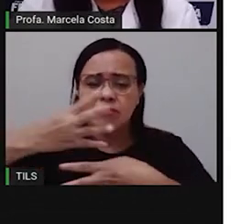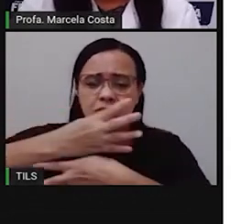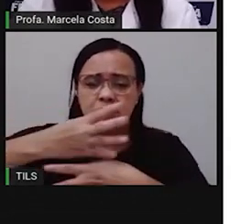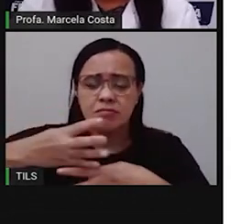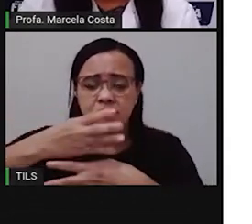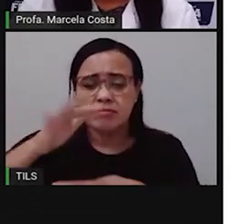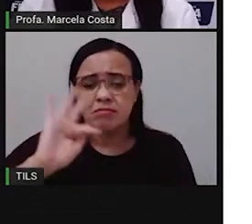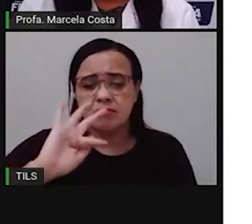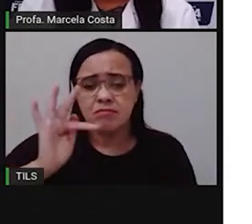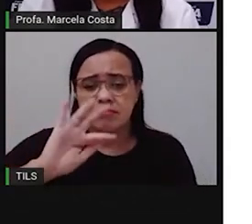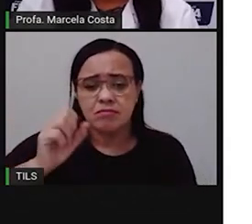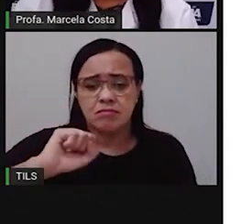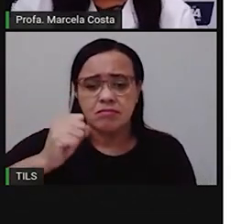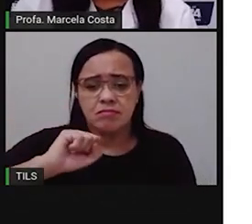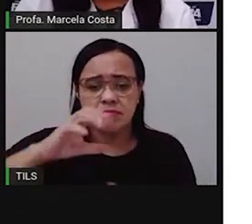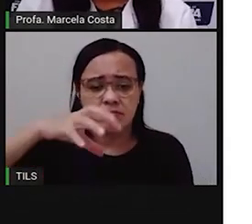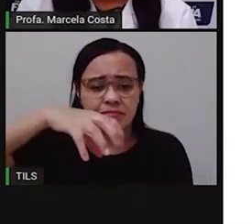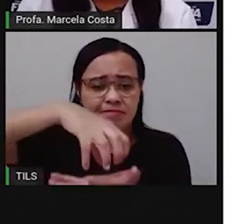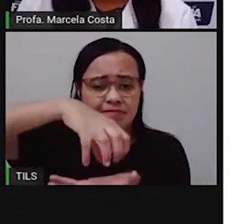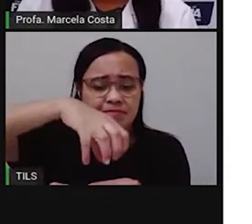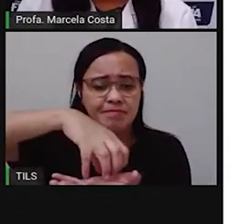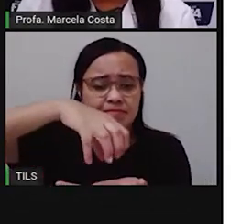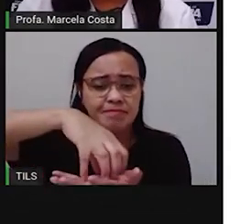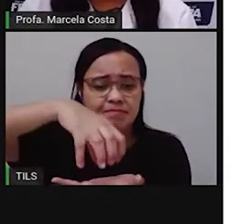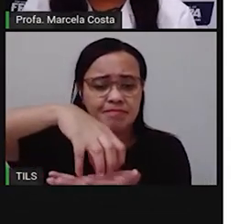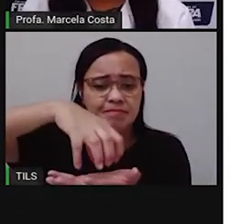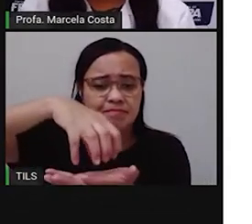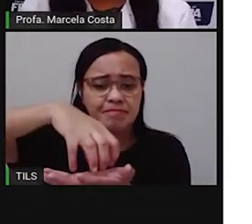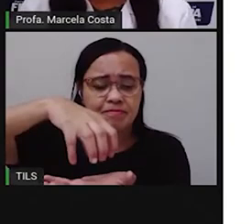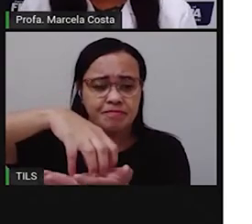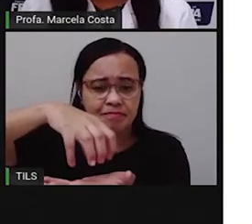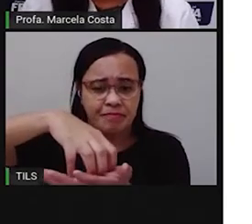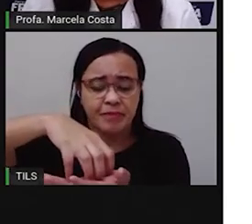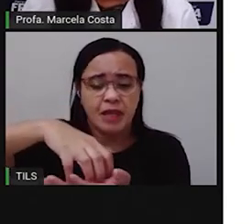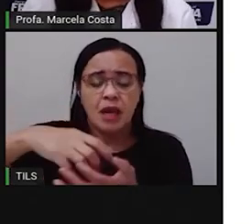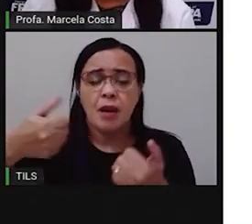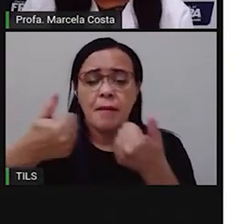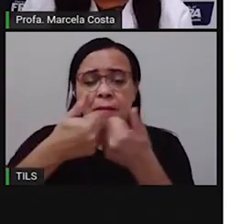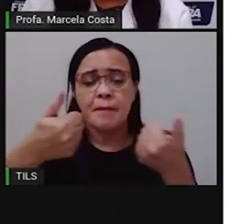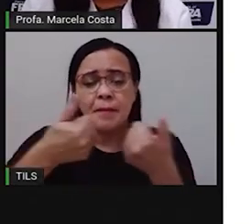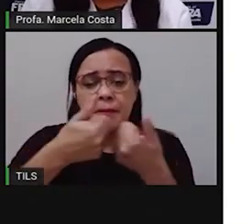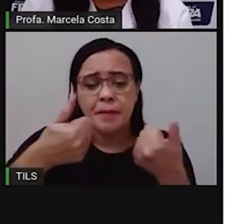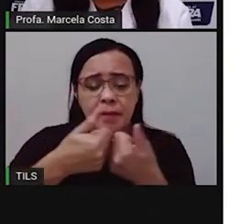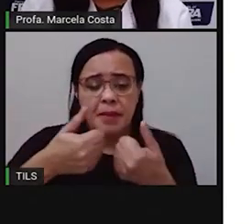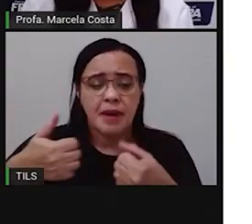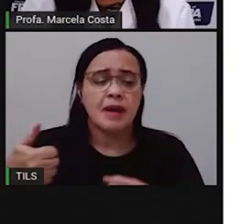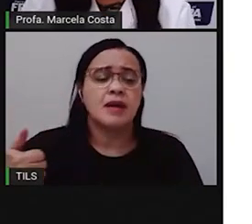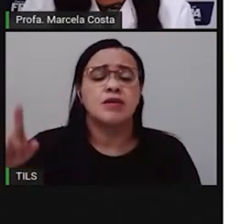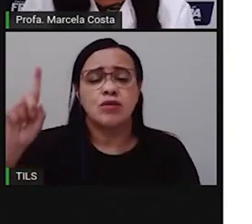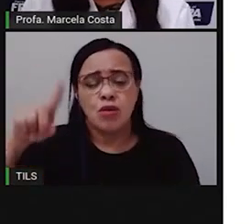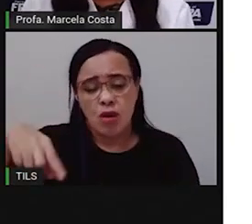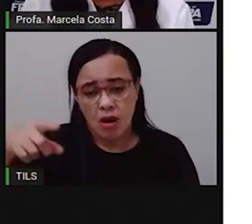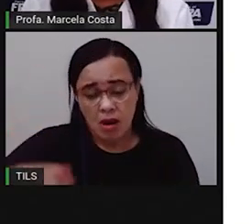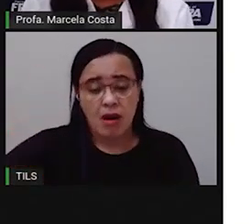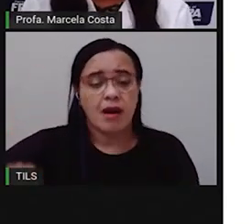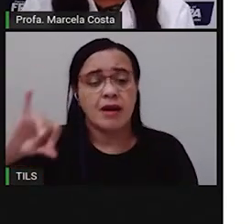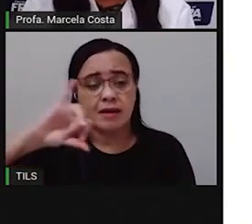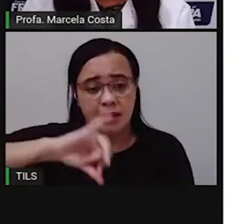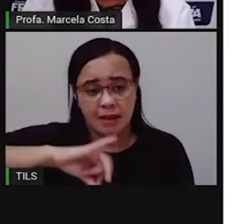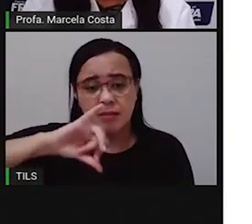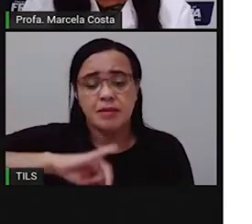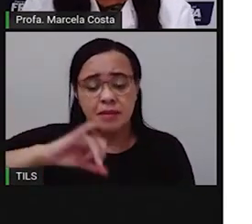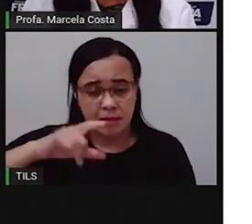está aqui na região central, próxima à capital do estado da Bahia, que é Salvador.